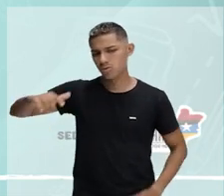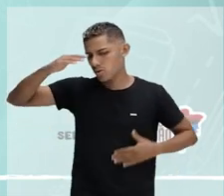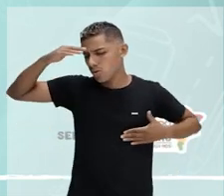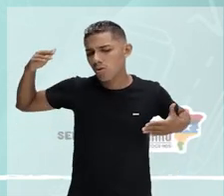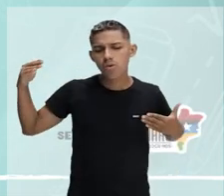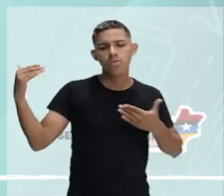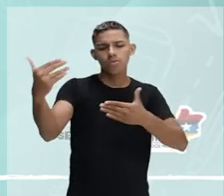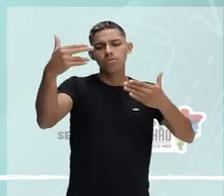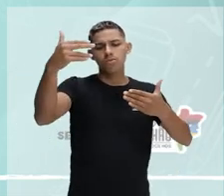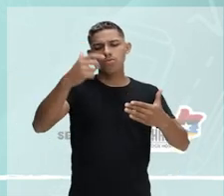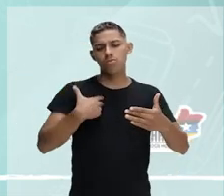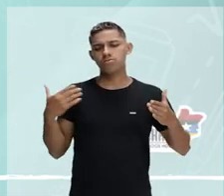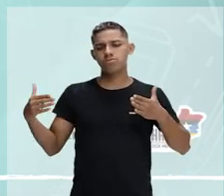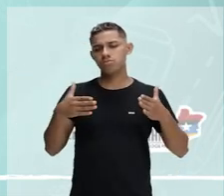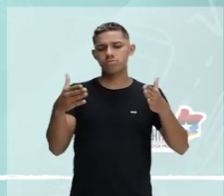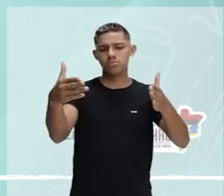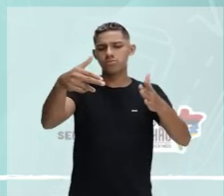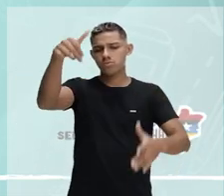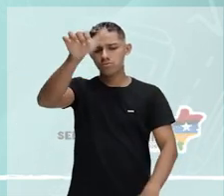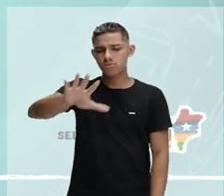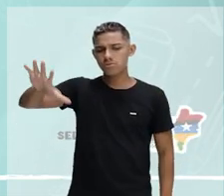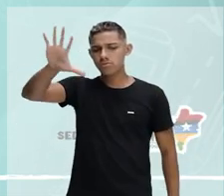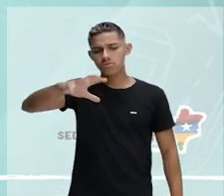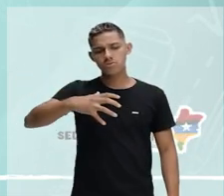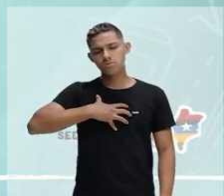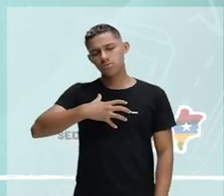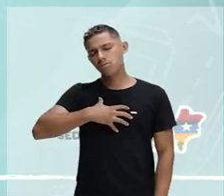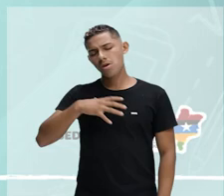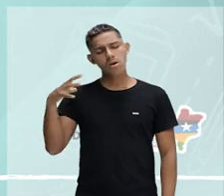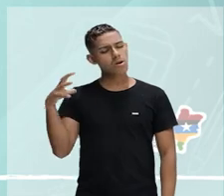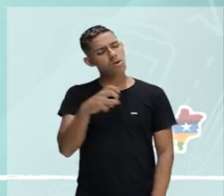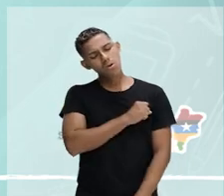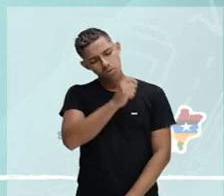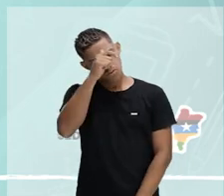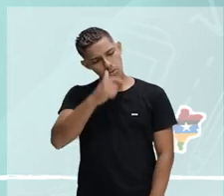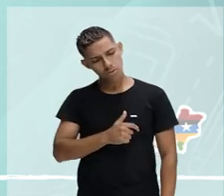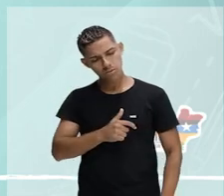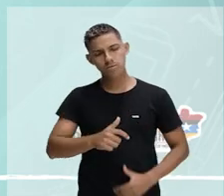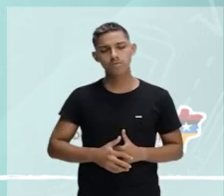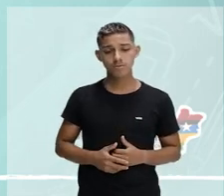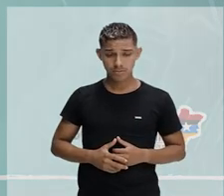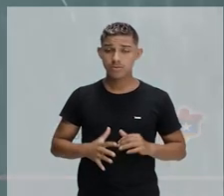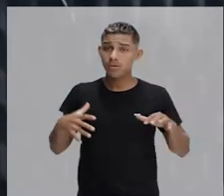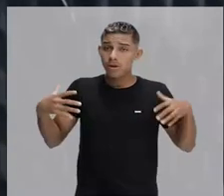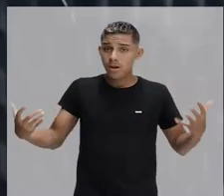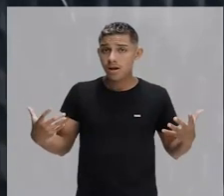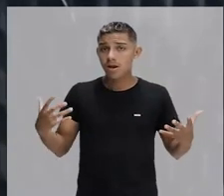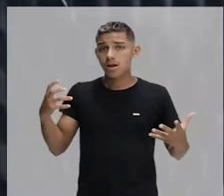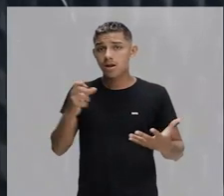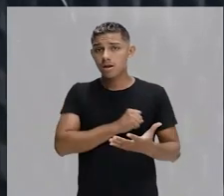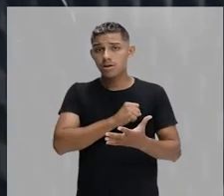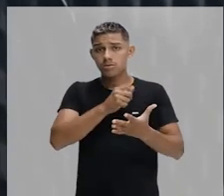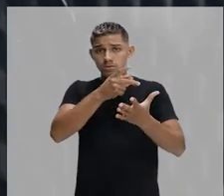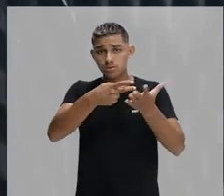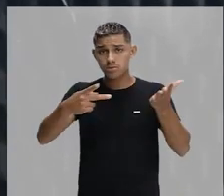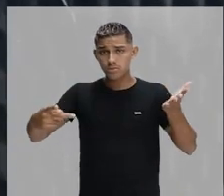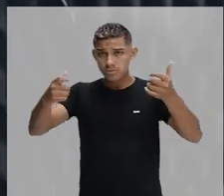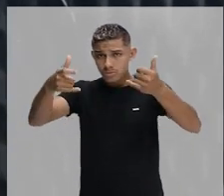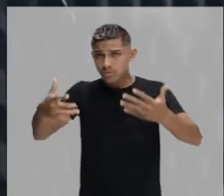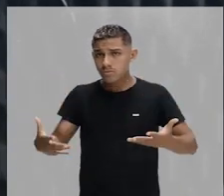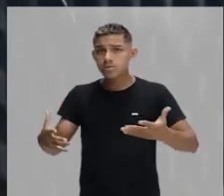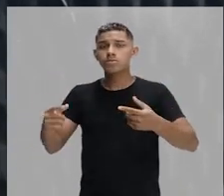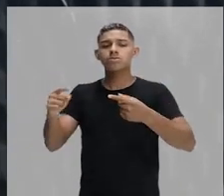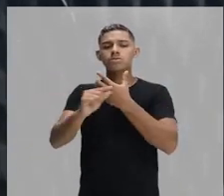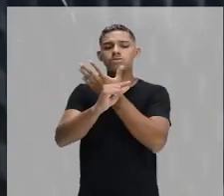obrigada ao destino. Quanto mais sou nordestino, mais tenho orgulho de ser. Então, esse cordel, Braulio Bessa, coloca de